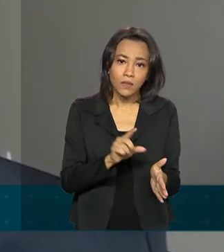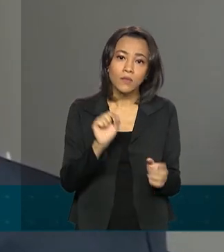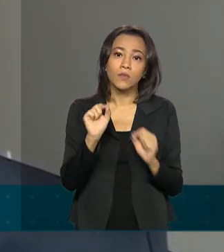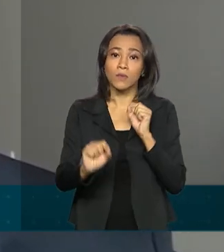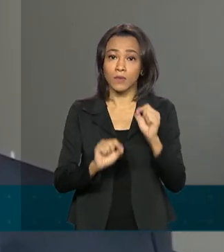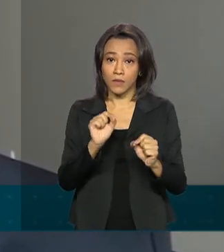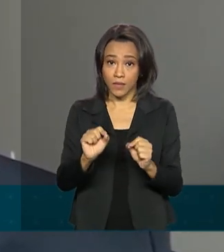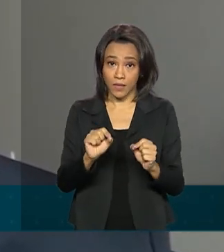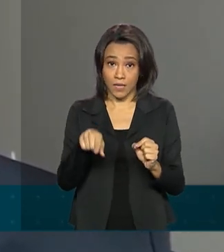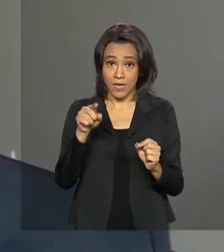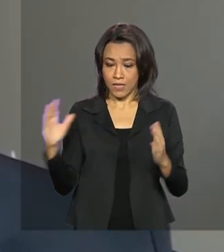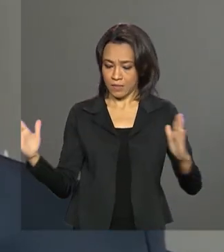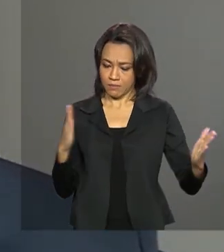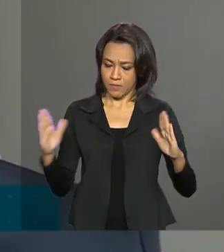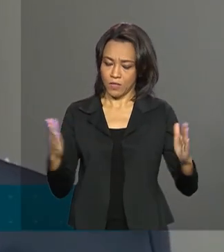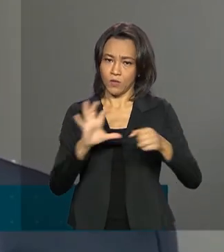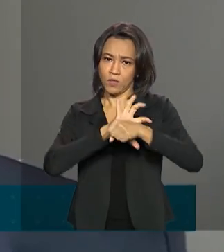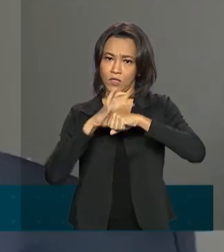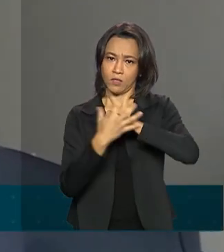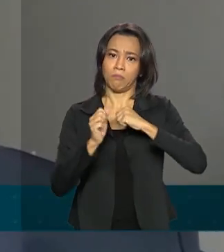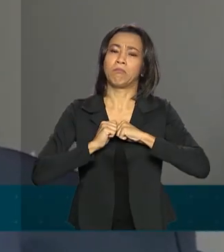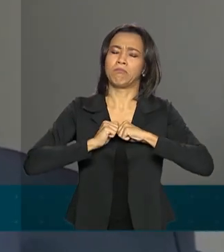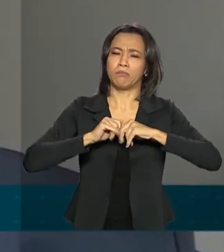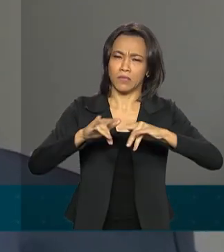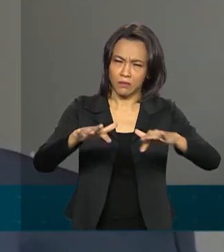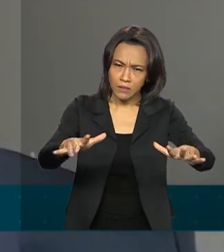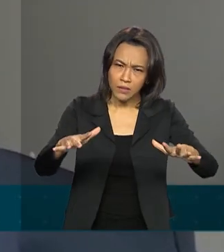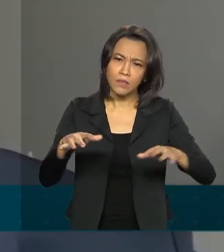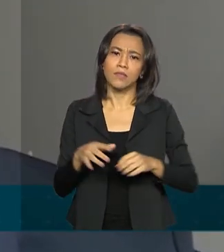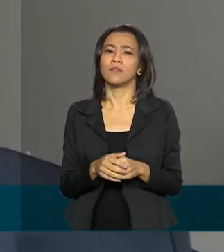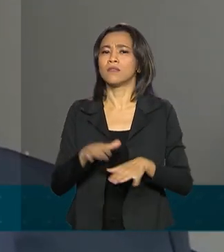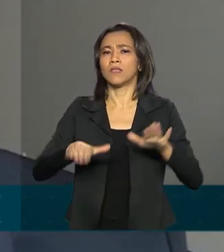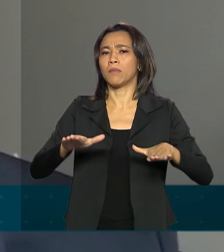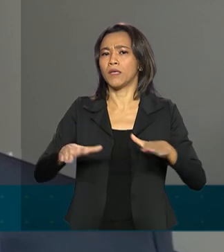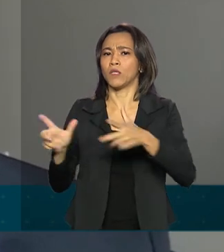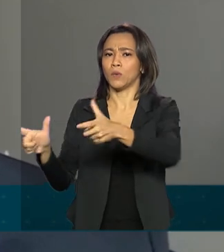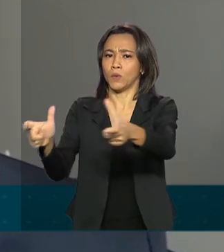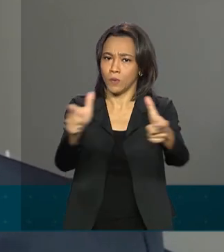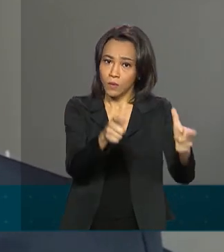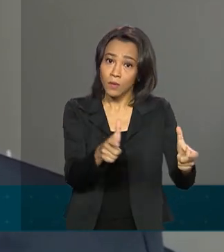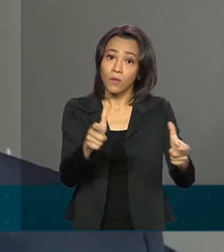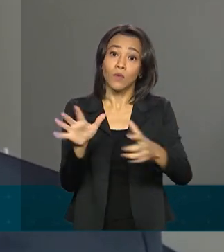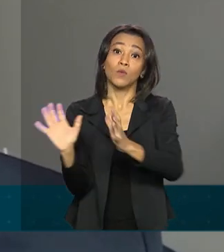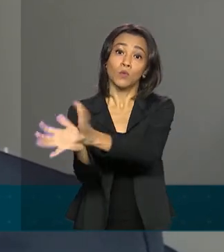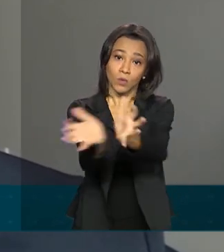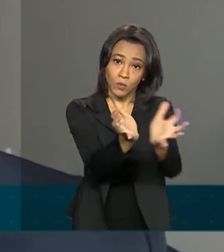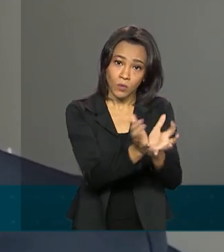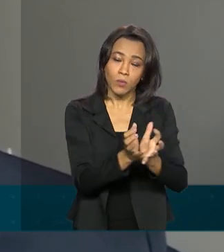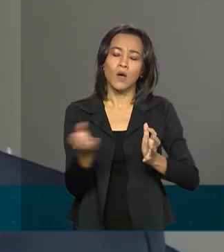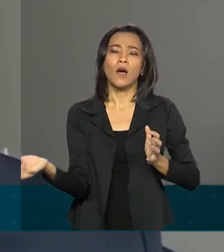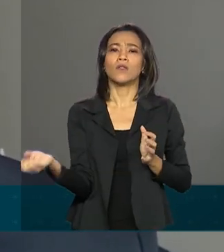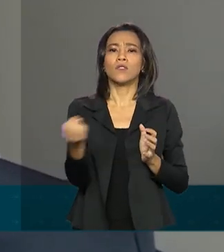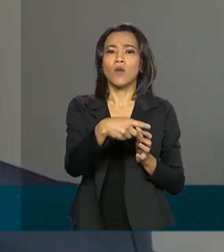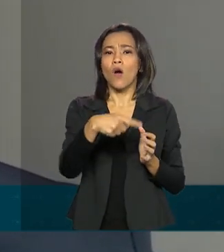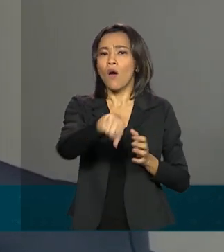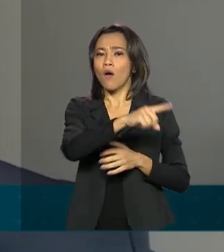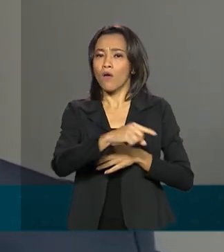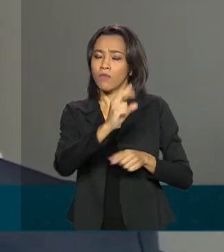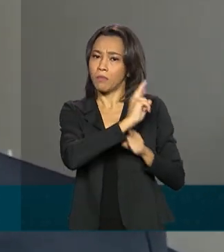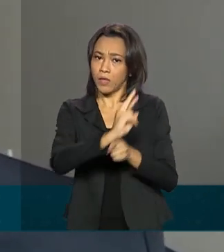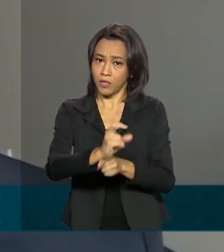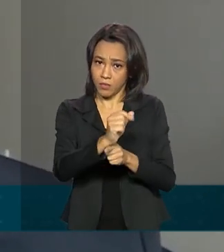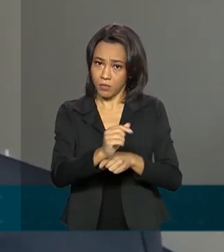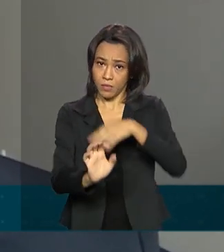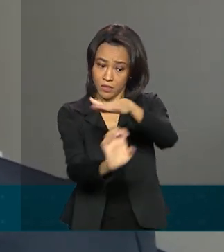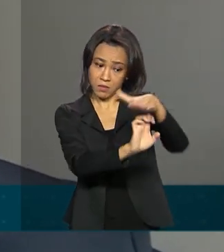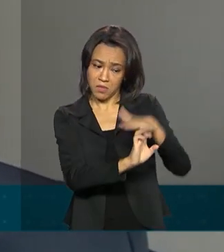financeiro ao longo desse período, independentemente de porte e segmento. As novas concessões de crédito para as empresas superaram em mais